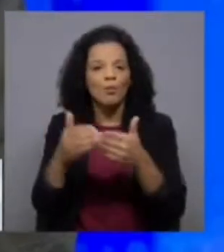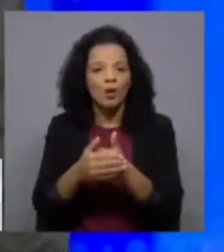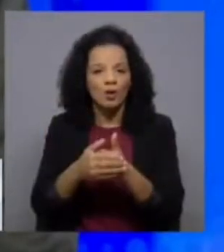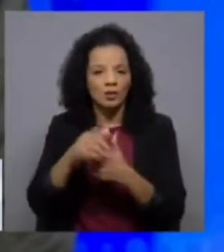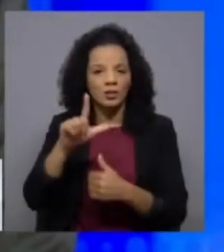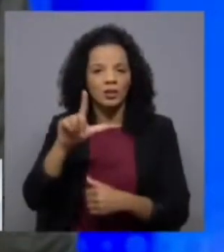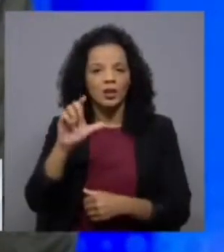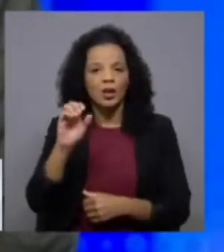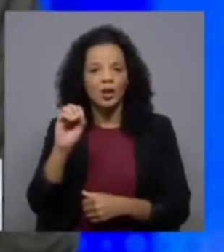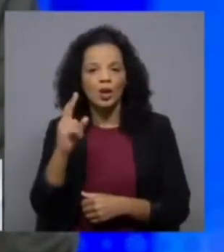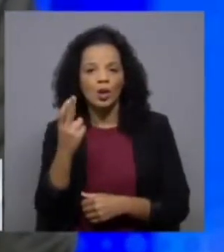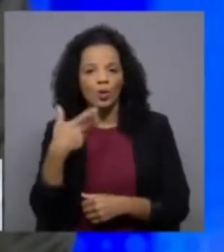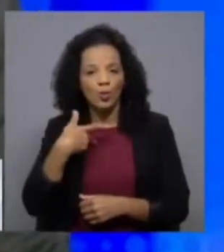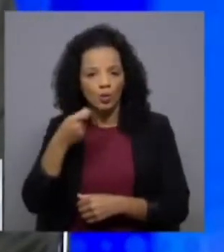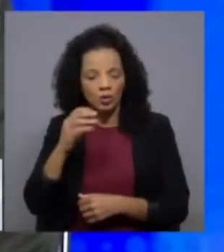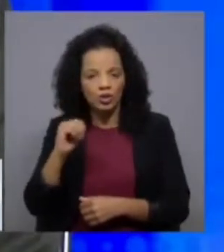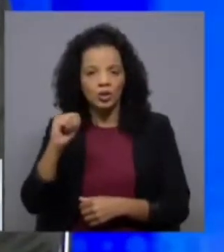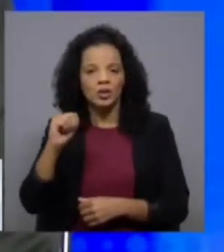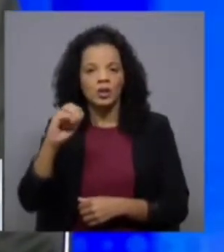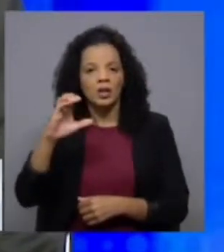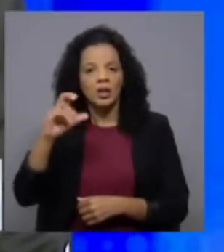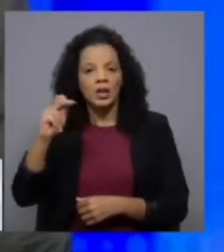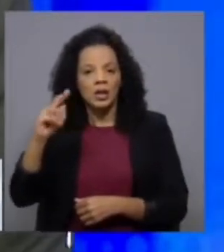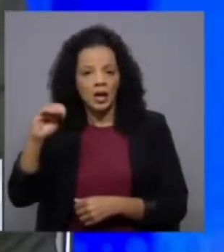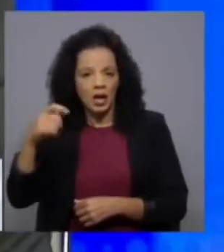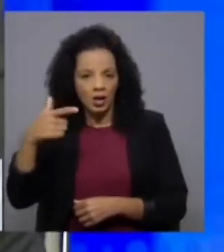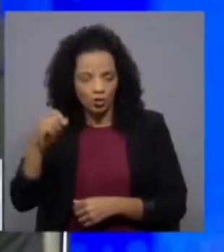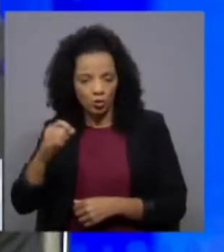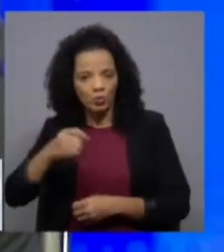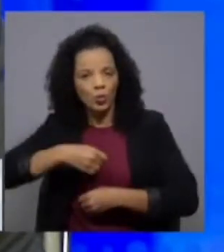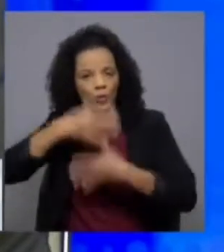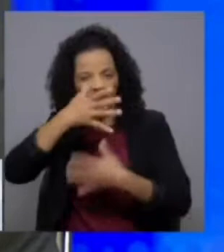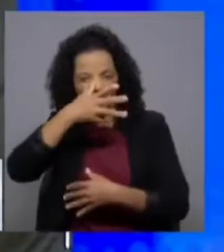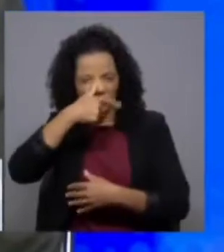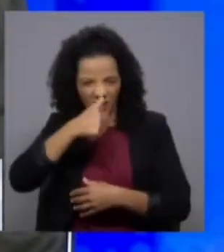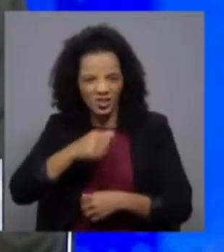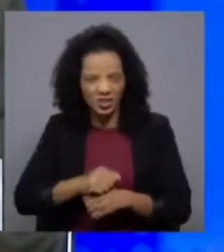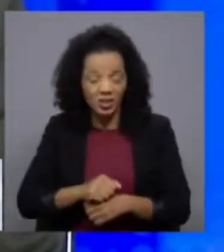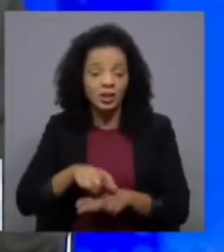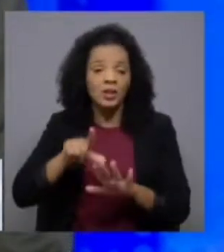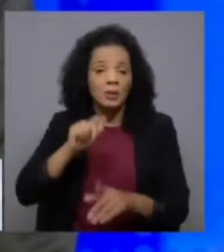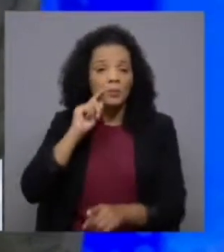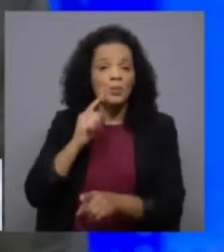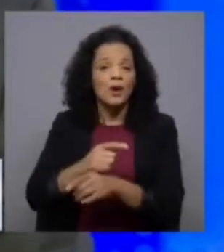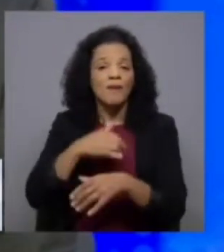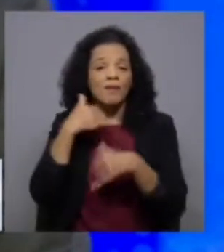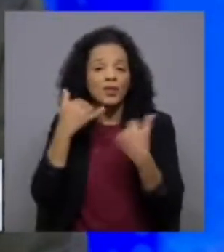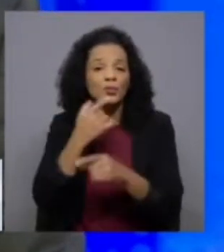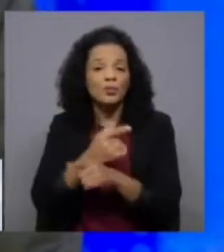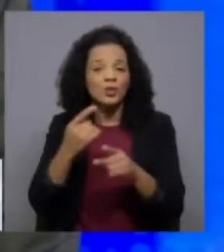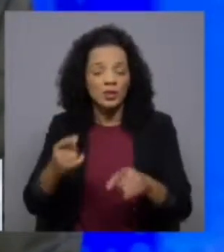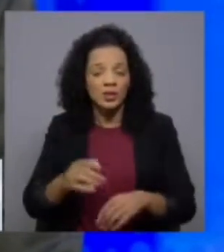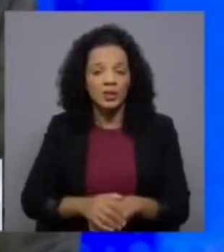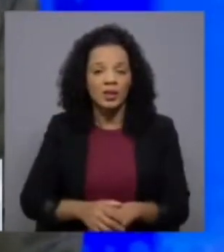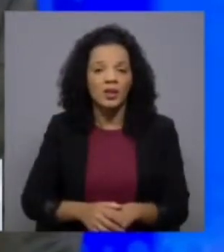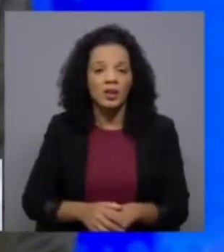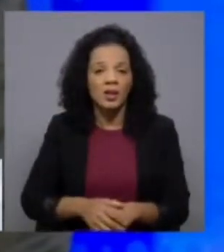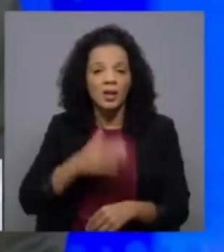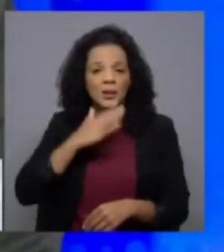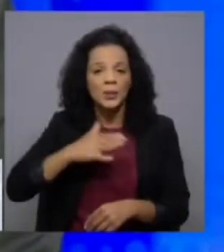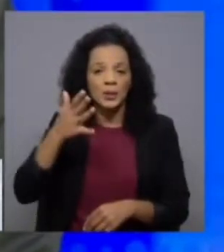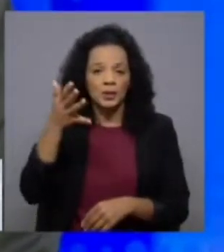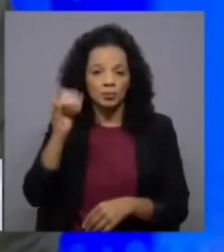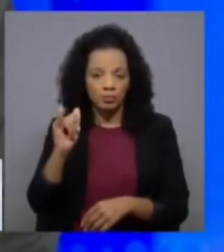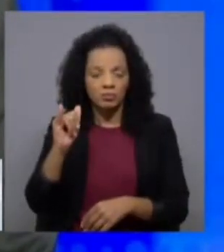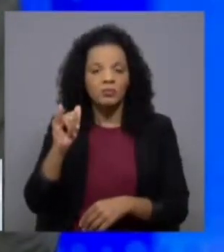Castro, uma das maiores artistas portuguesas, é também um dia feliz para muitas famílias porque é o 12º aniversário da aprovação